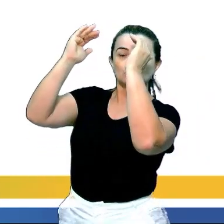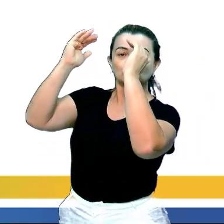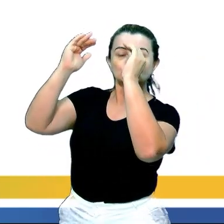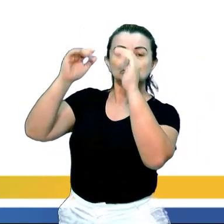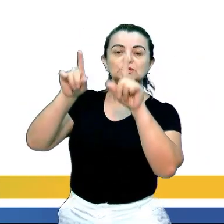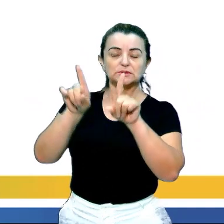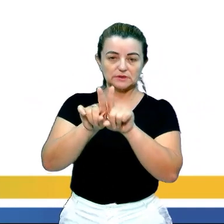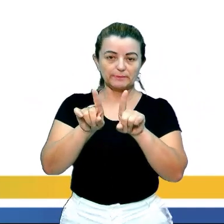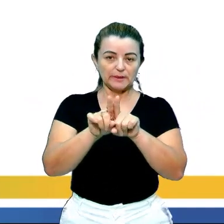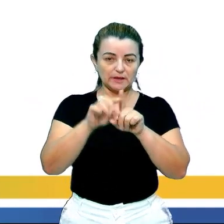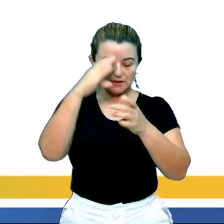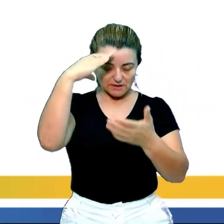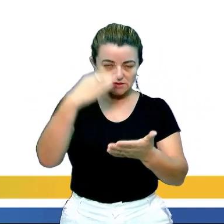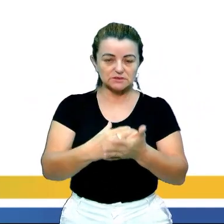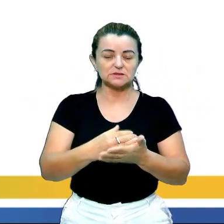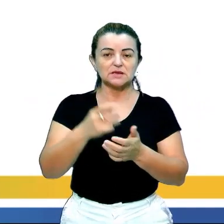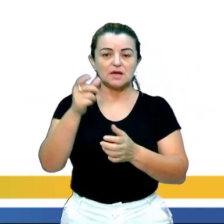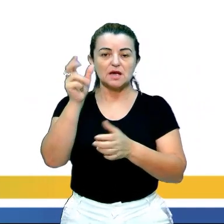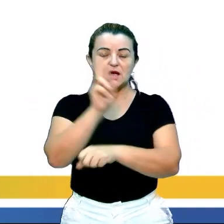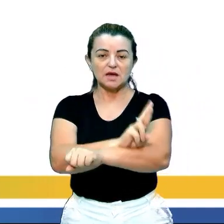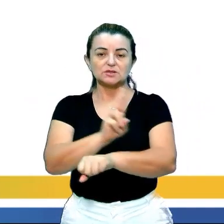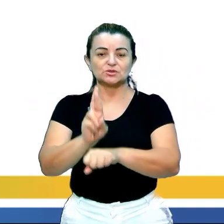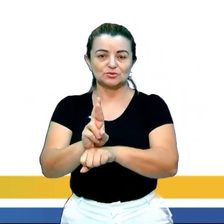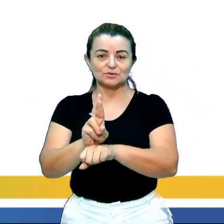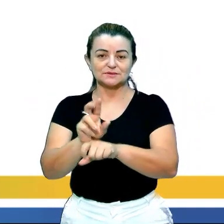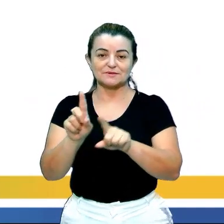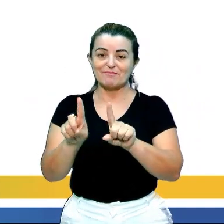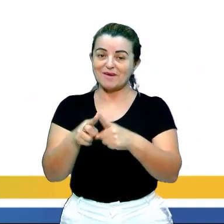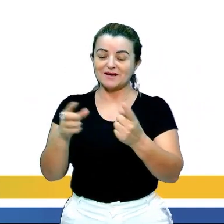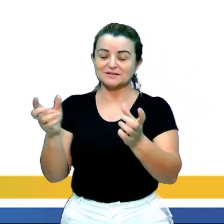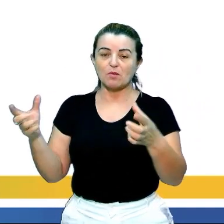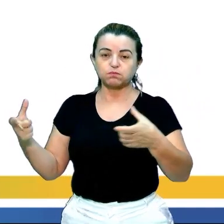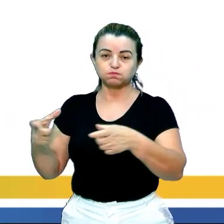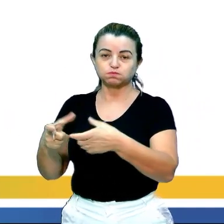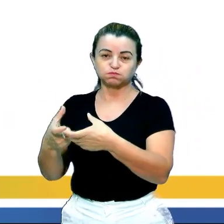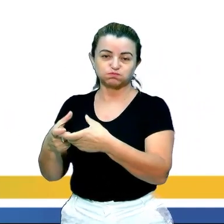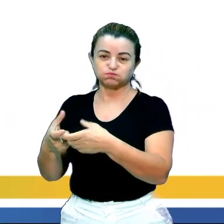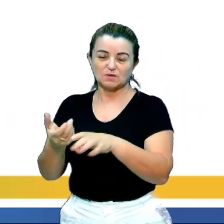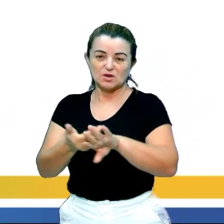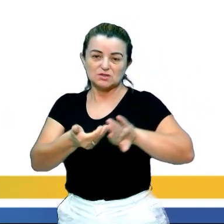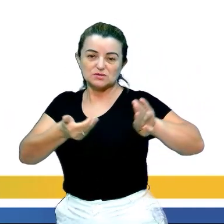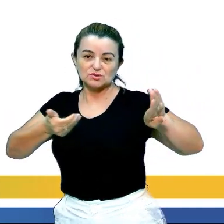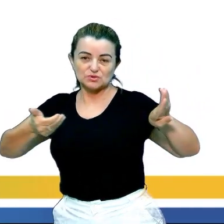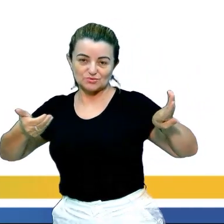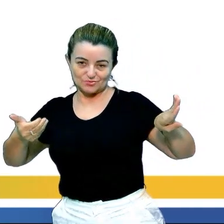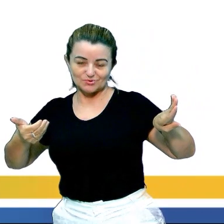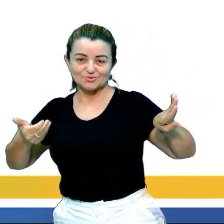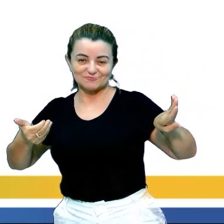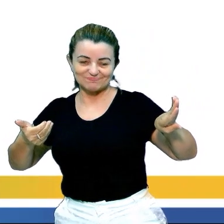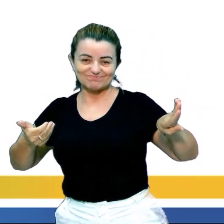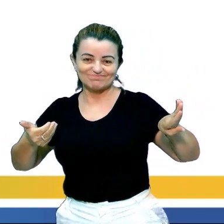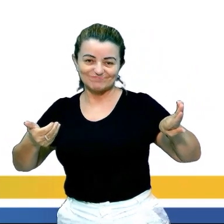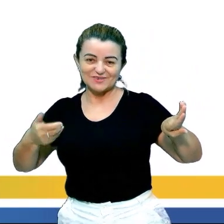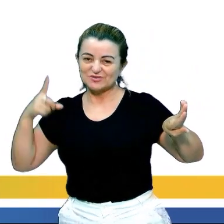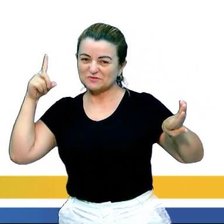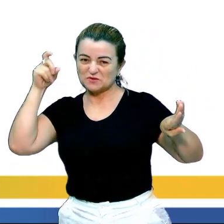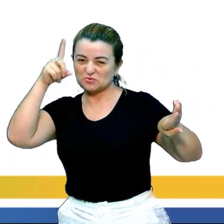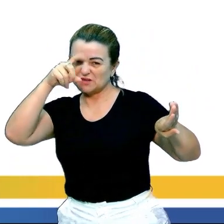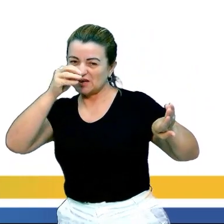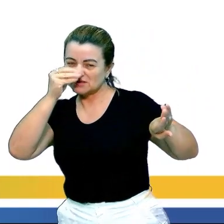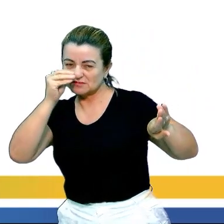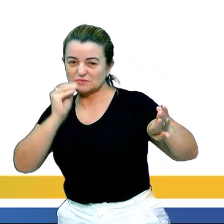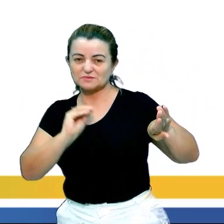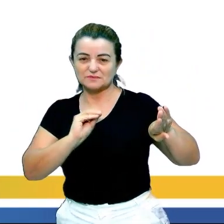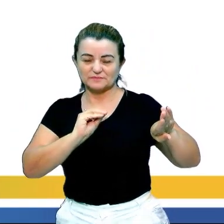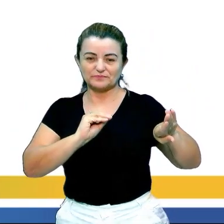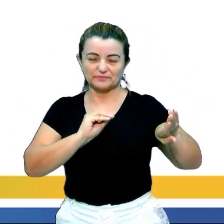minorias que se distanciam do convencional se afundam em abismos cada vez mais profundos,